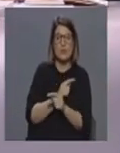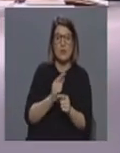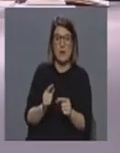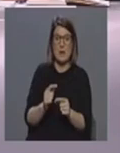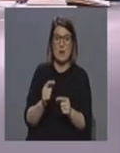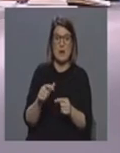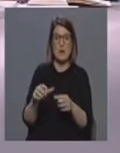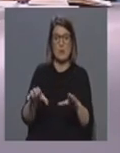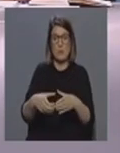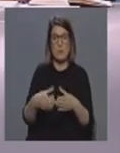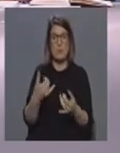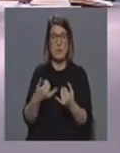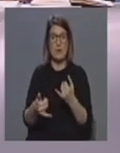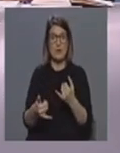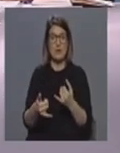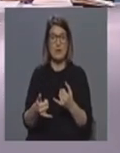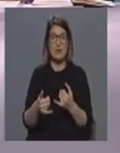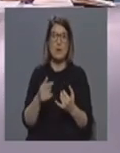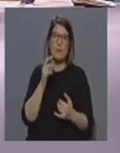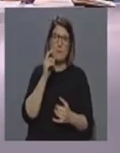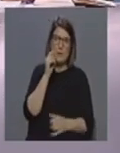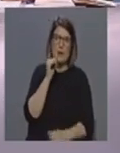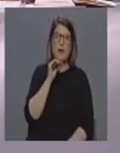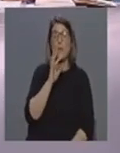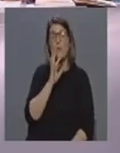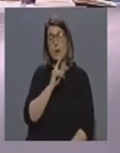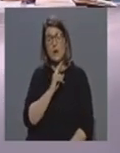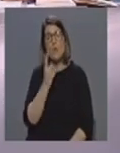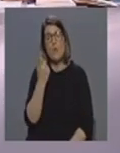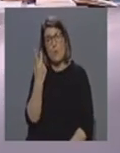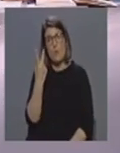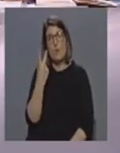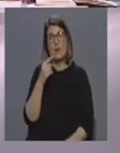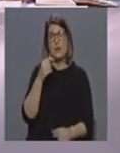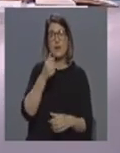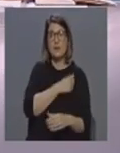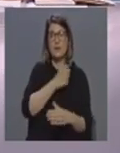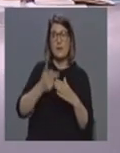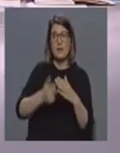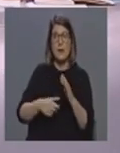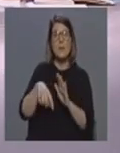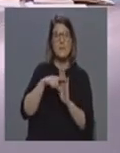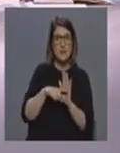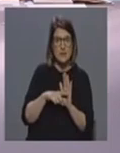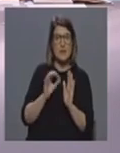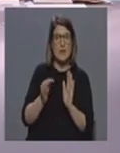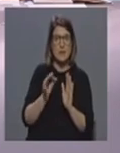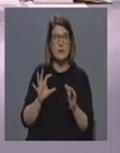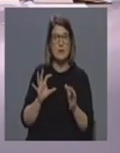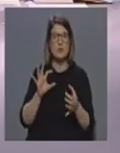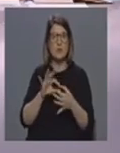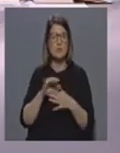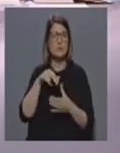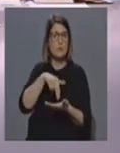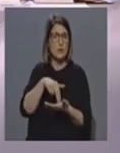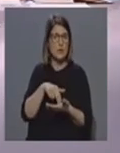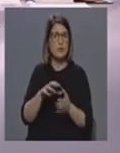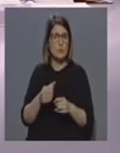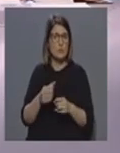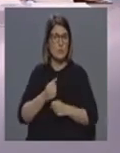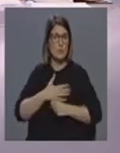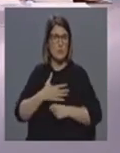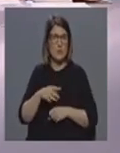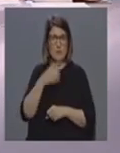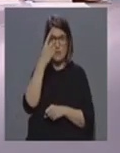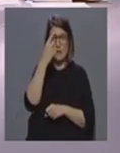relação a esta doença. Neste caso, os pais, um dos progenitores pode ficar em casa. É uma medida que se justifica na posição da ordem dos enfermeiros? Boa noite a todos. E